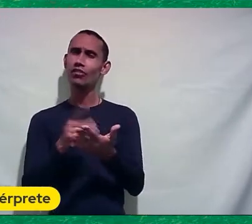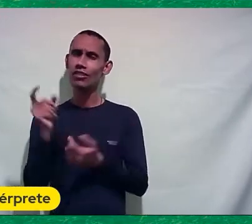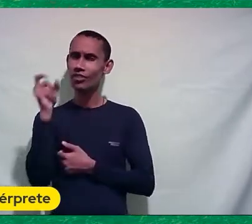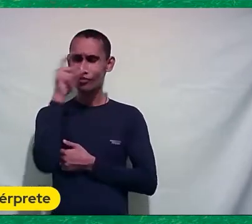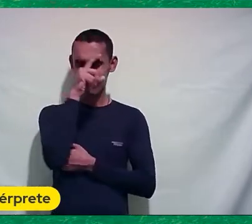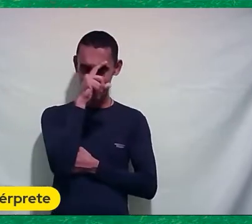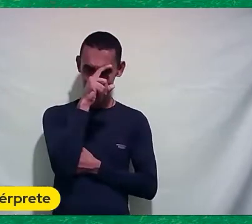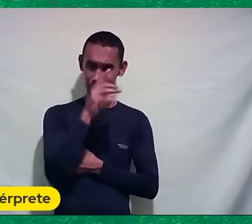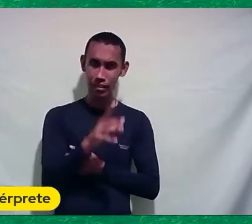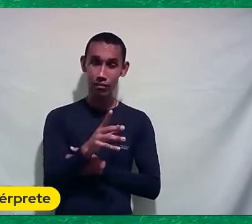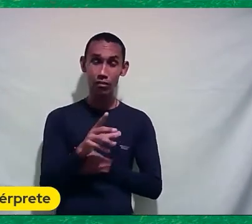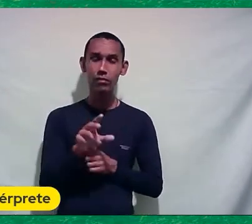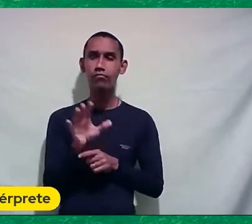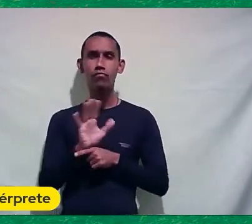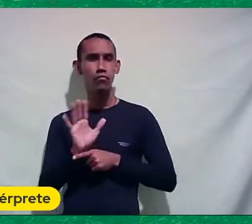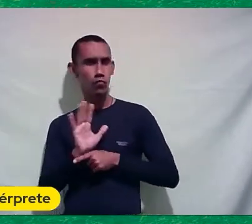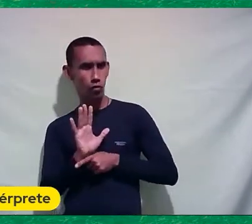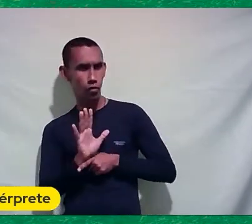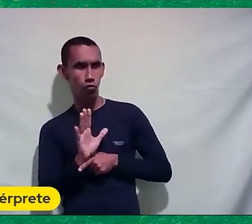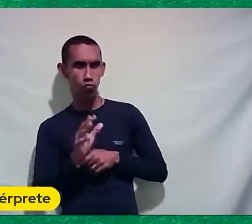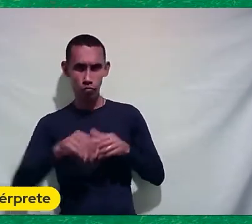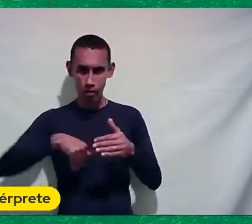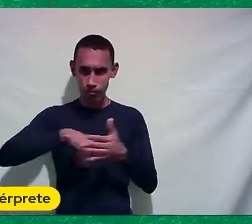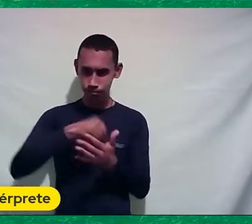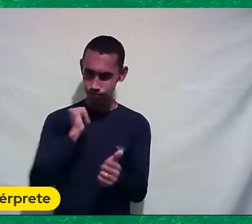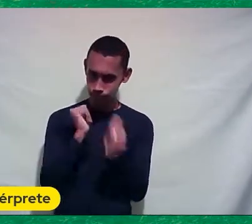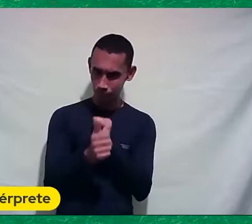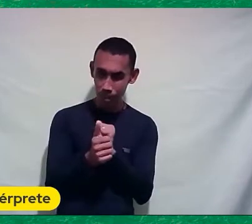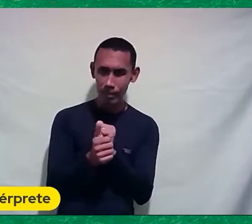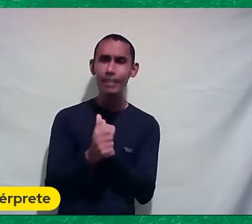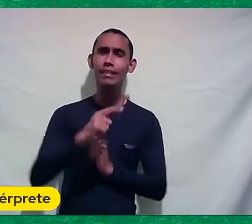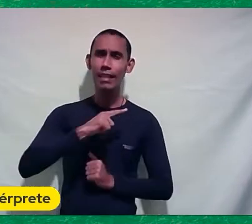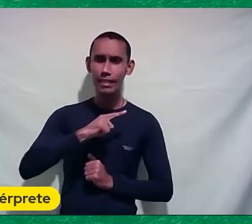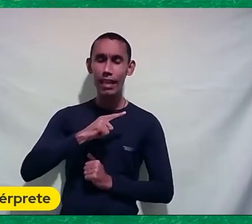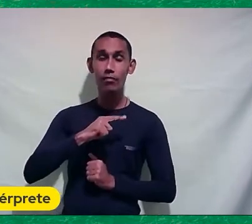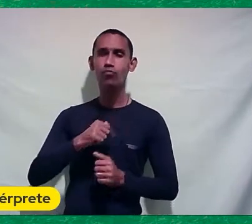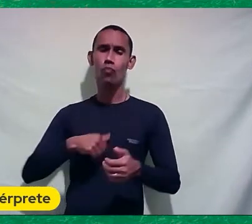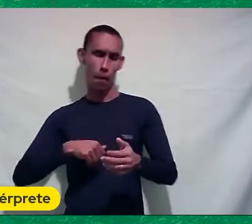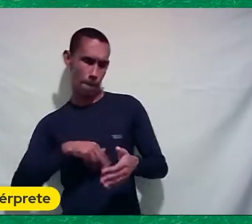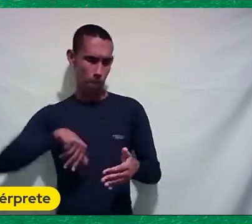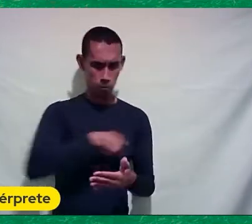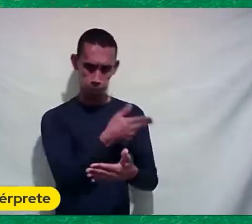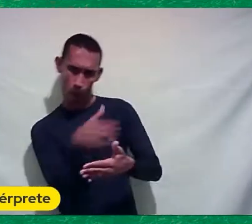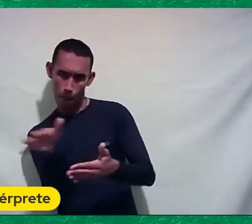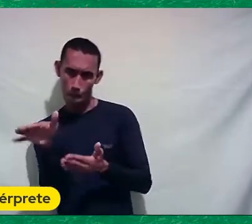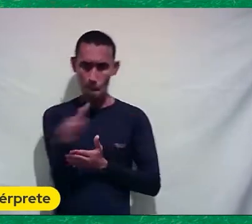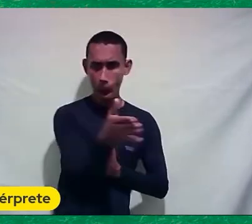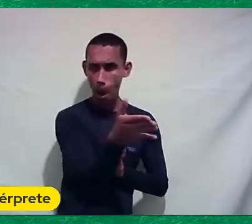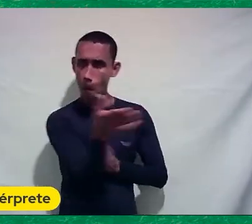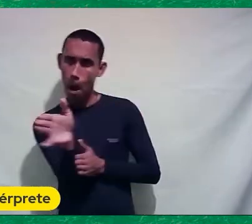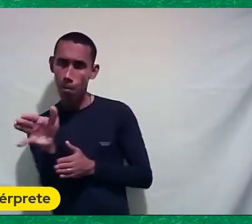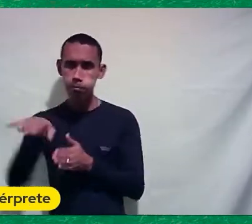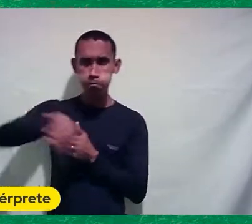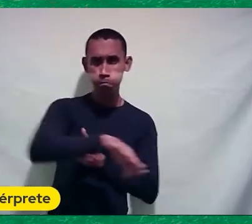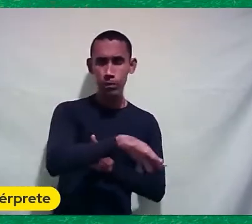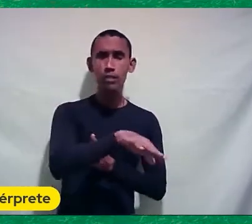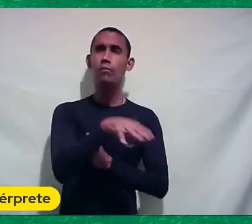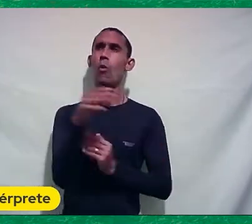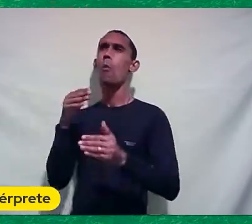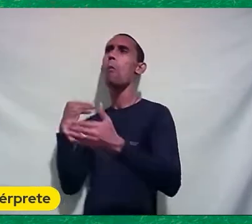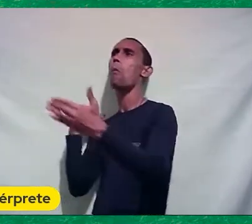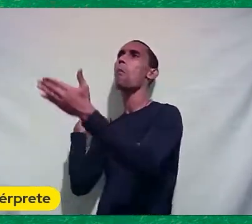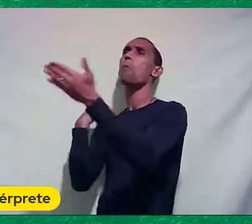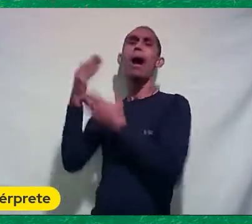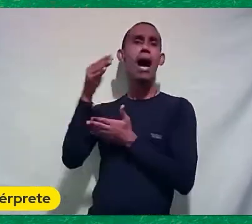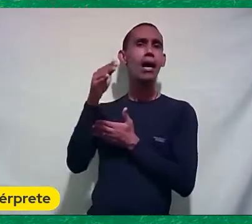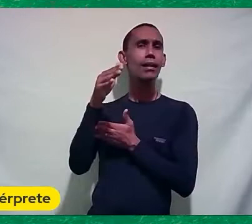Acho que para você Filmar um jogo Ensenado Você tem que realmente jogar Fazer o jogo Fazer o jogo E filmar Como se não tivesse E